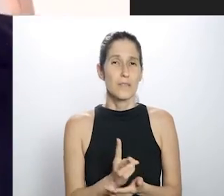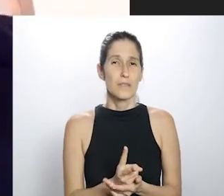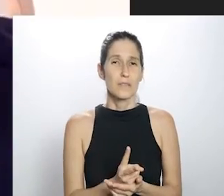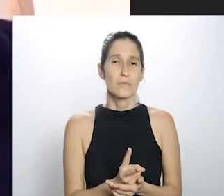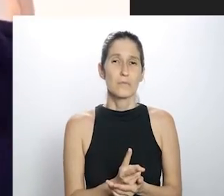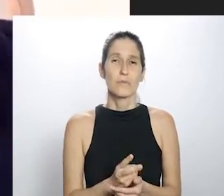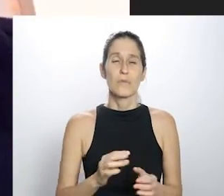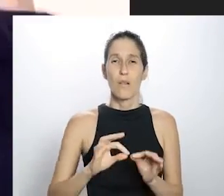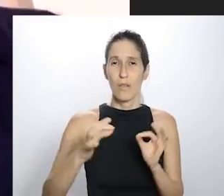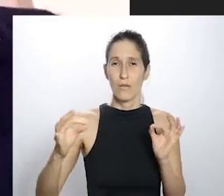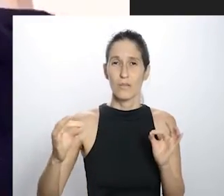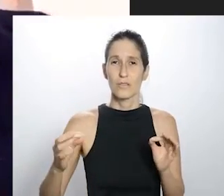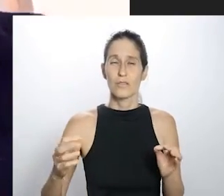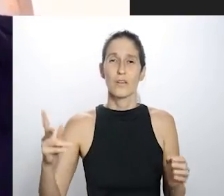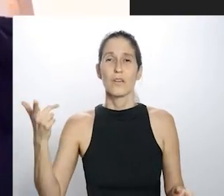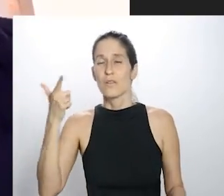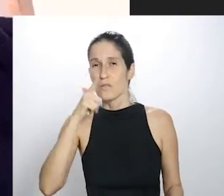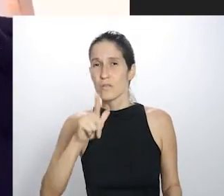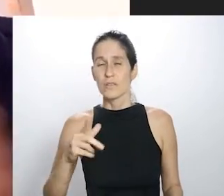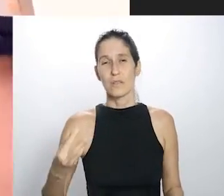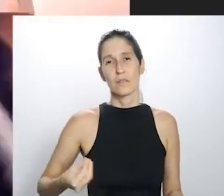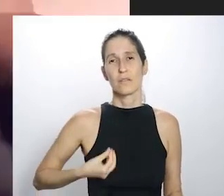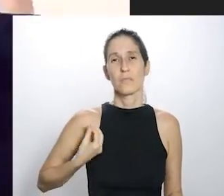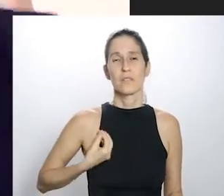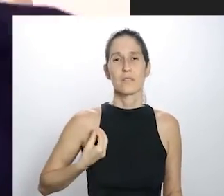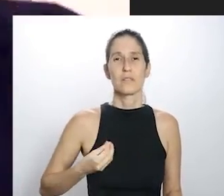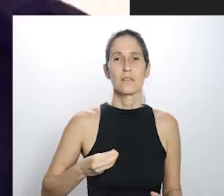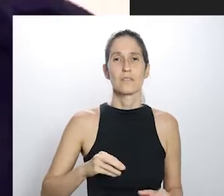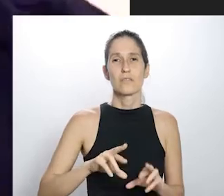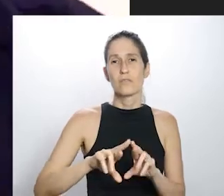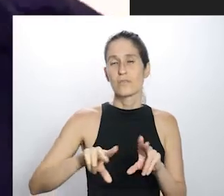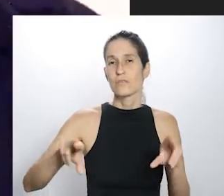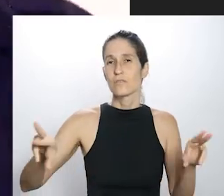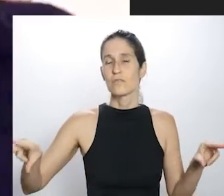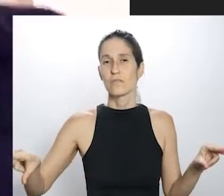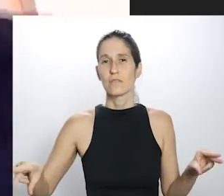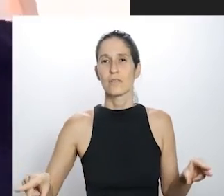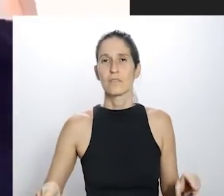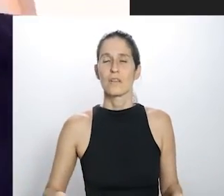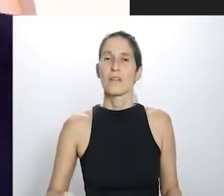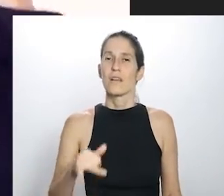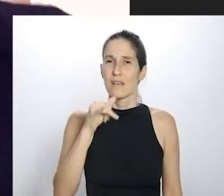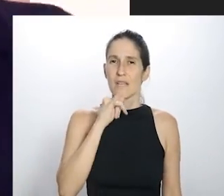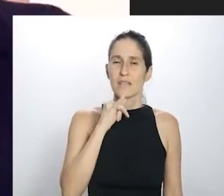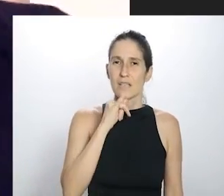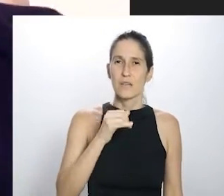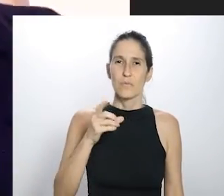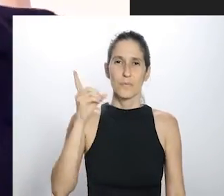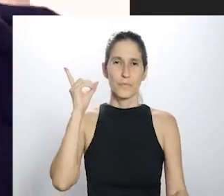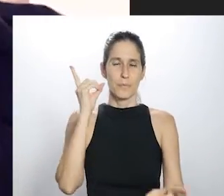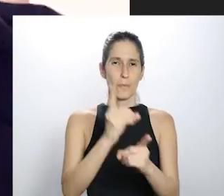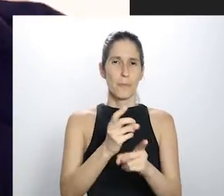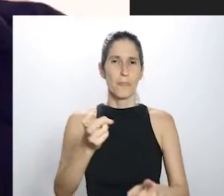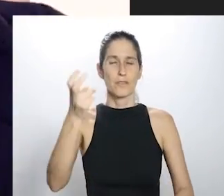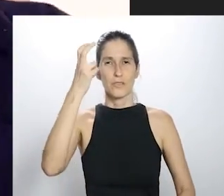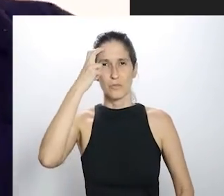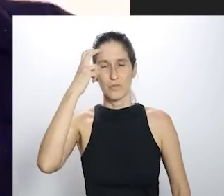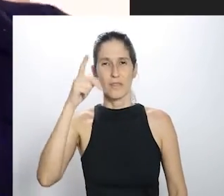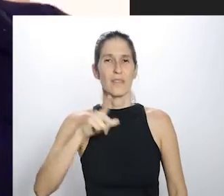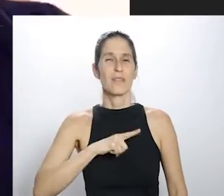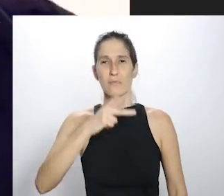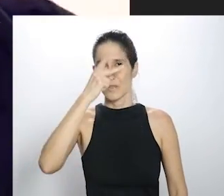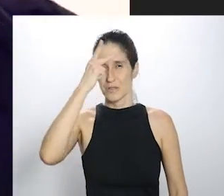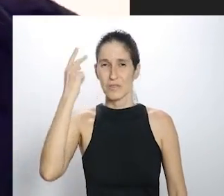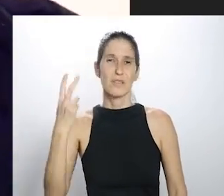fosse uma onipresença, assim, que a gente agora está presente. Muita gente que não poderia estar no encontro se ele fosse real, né? Se ele fosse